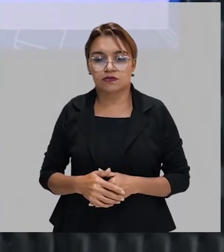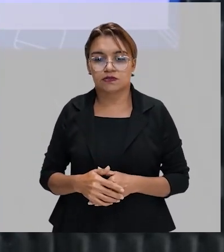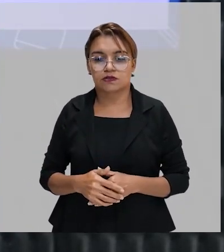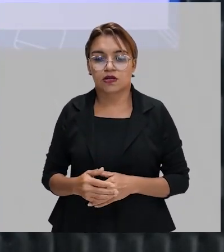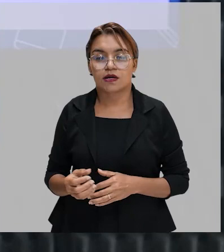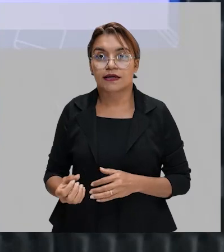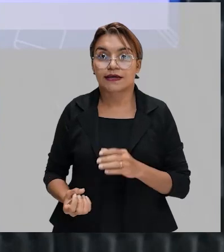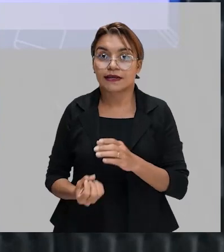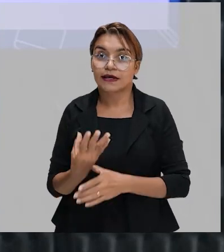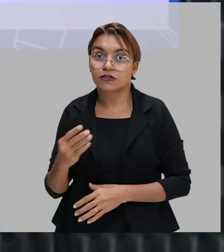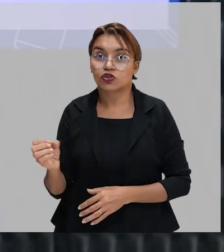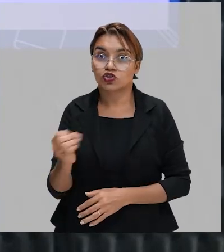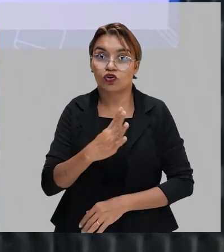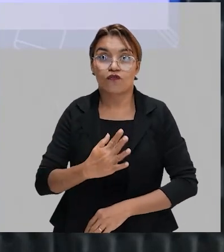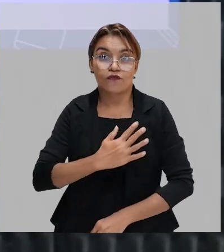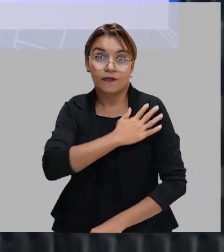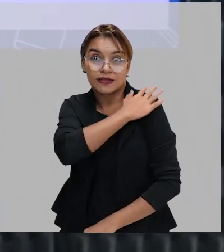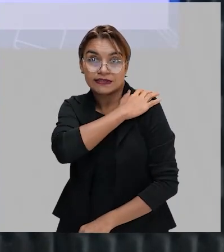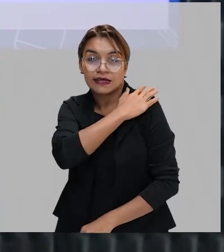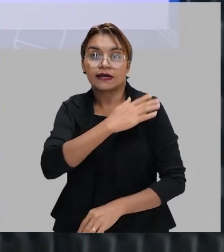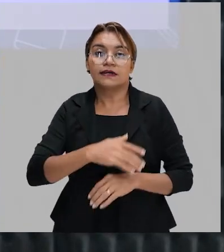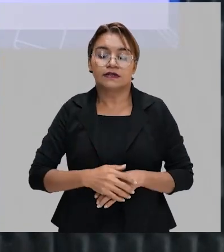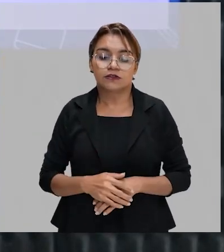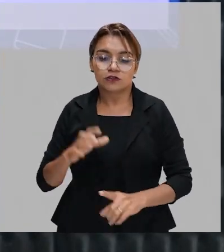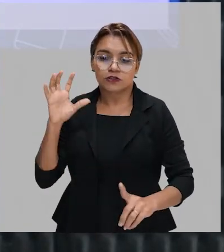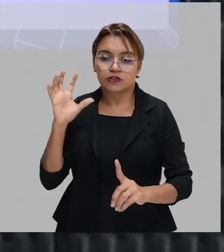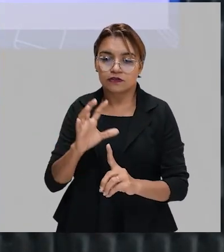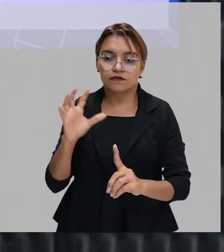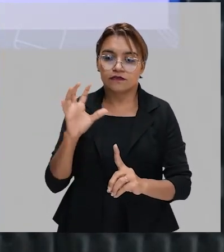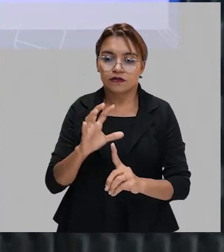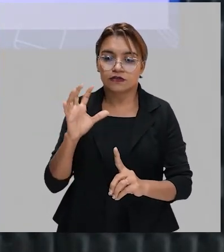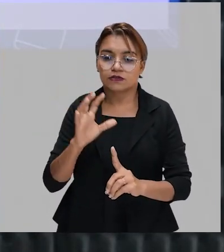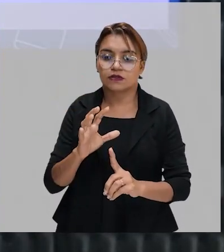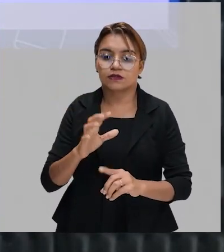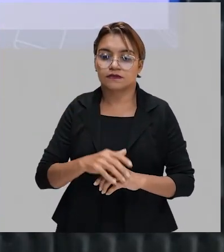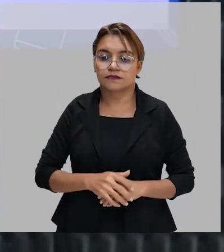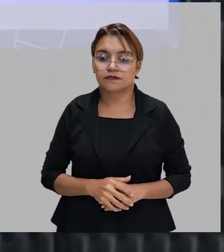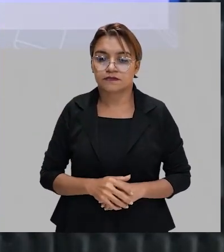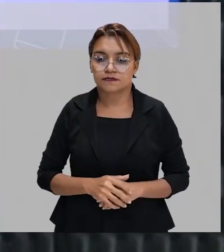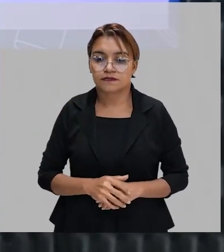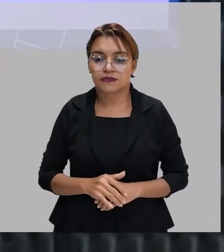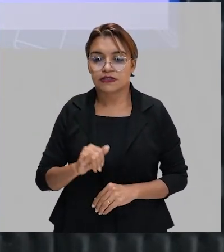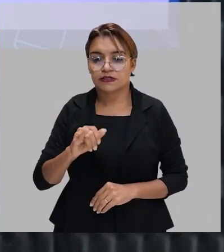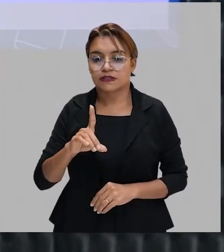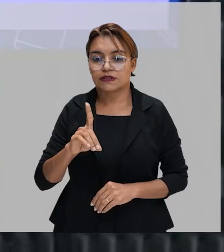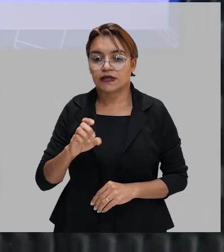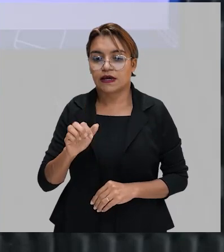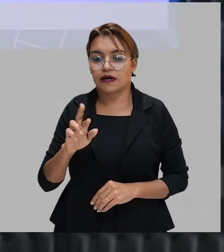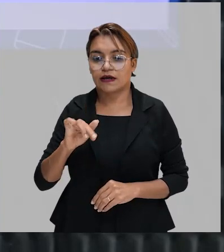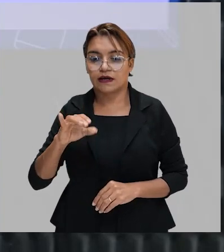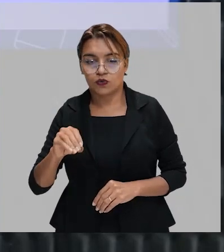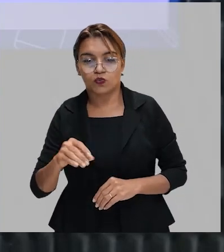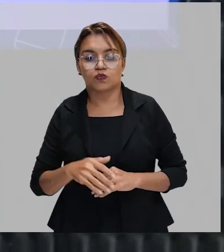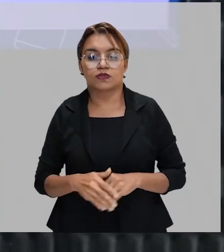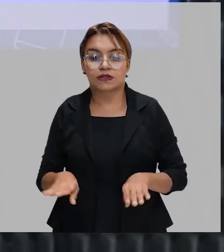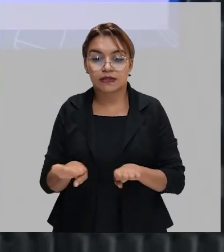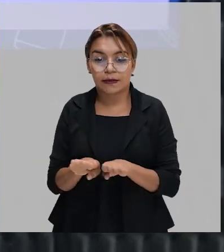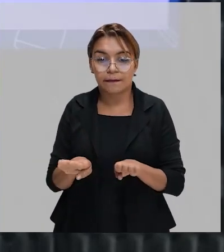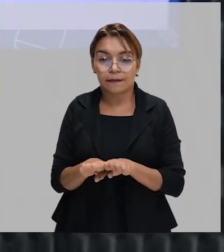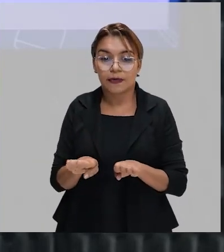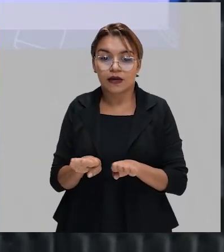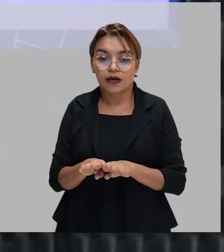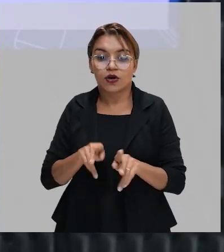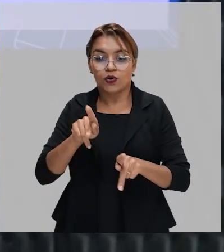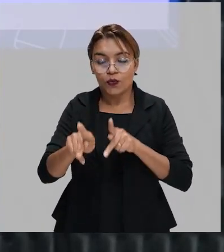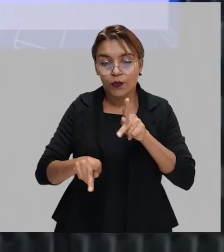nova geração de militares influenciados pelo ideário positivista. Ainda a